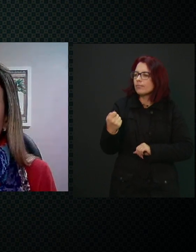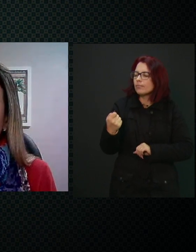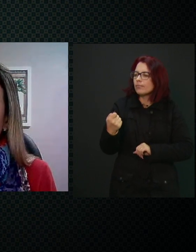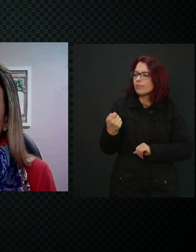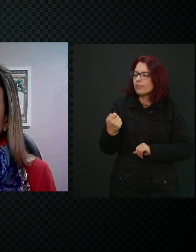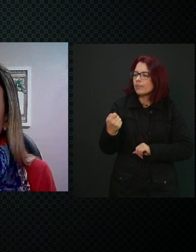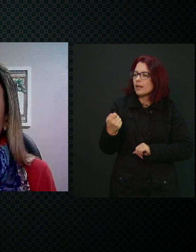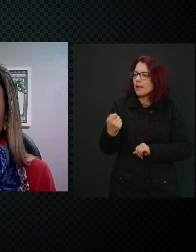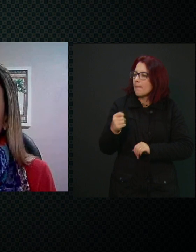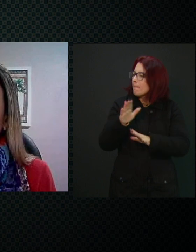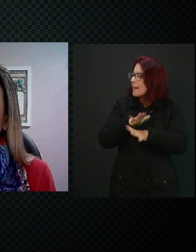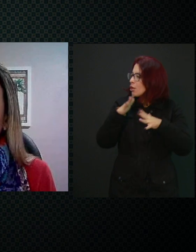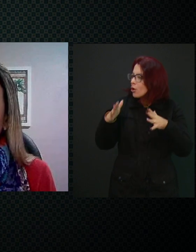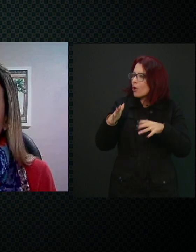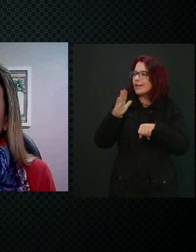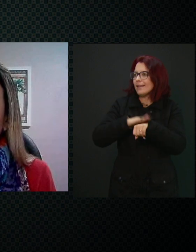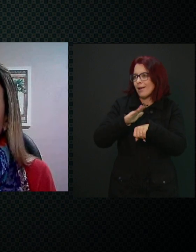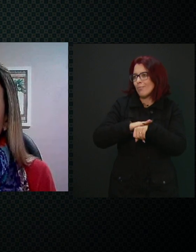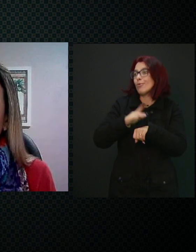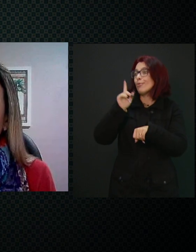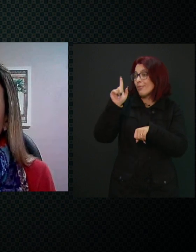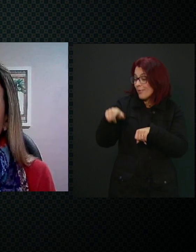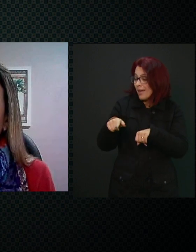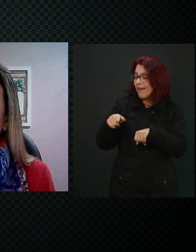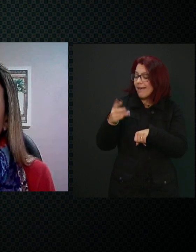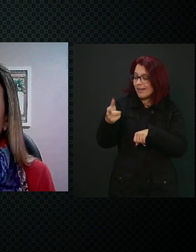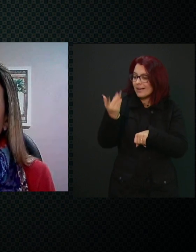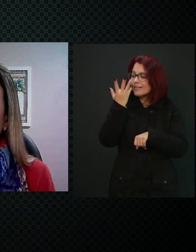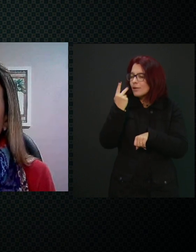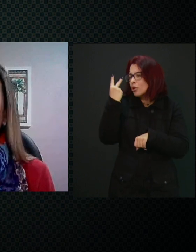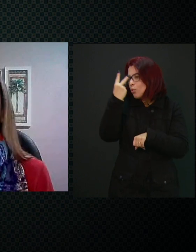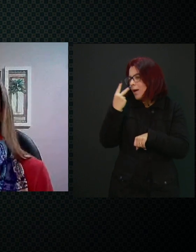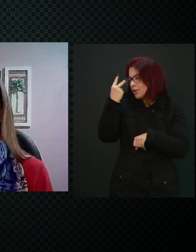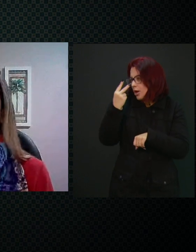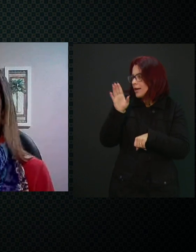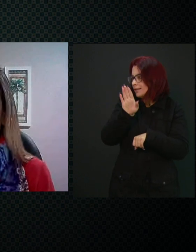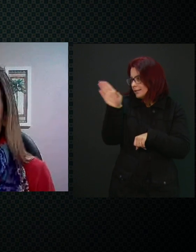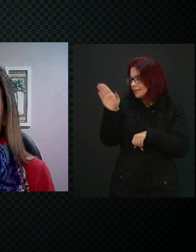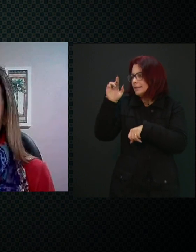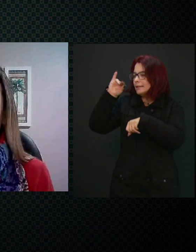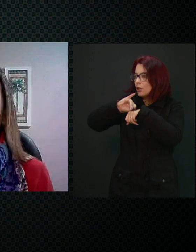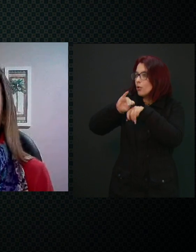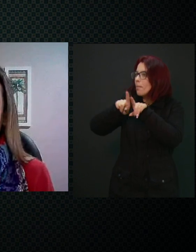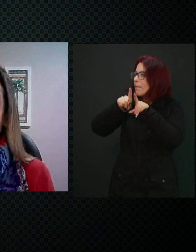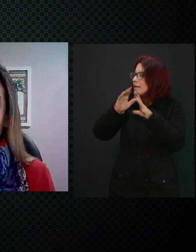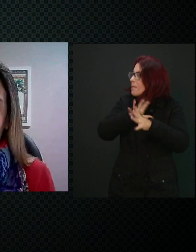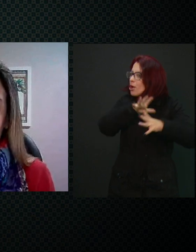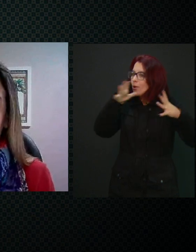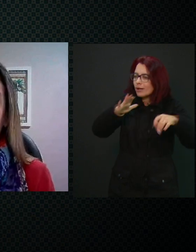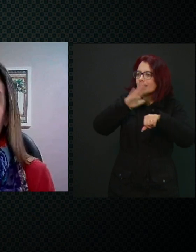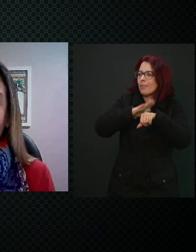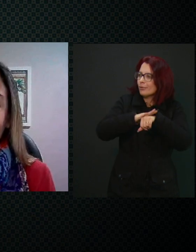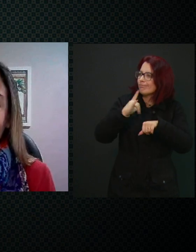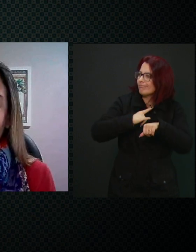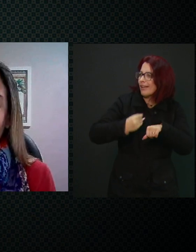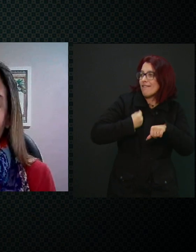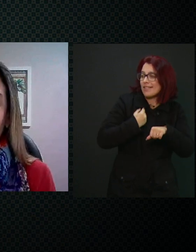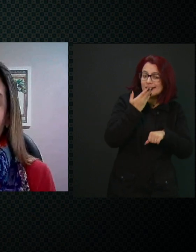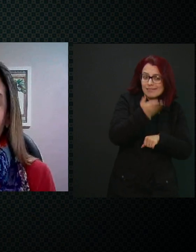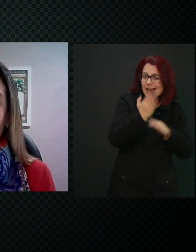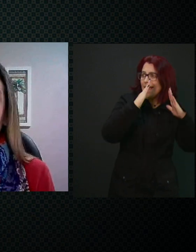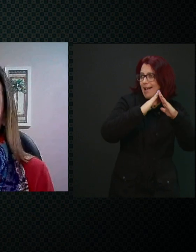que a maior parte do tempo essa criança está com a família, né? Então, essa orientação, todas essas